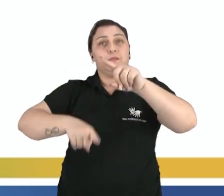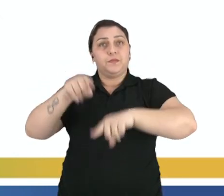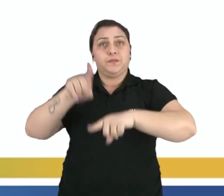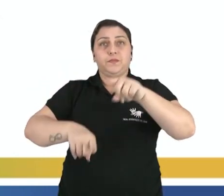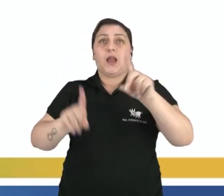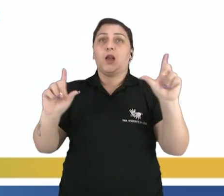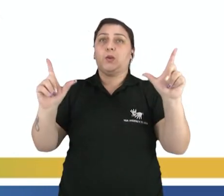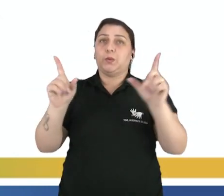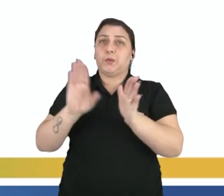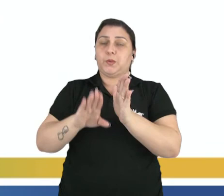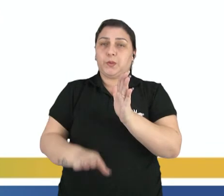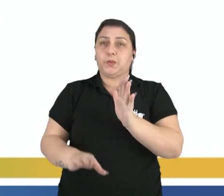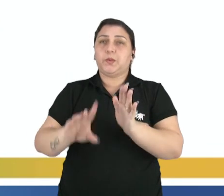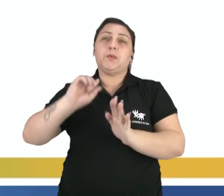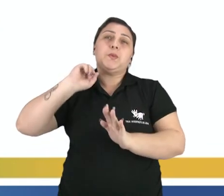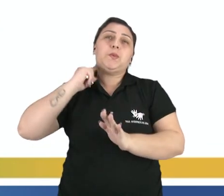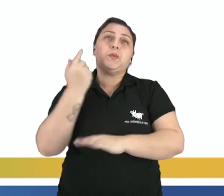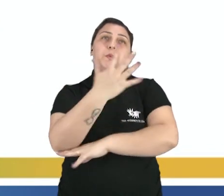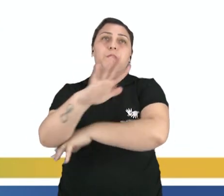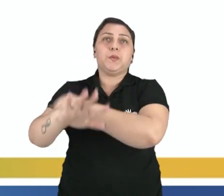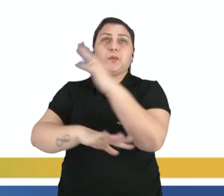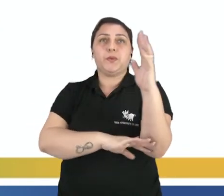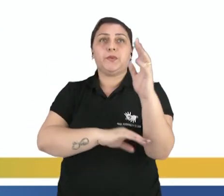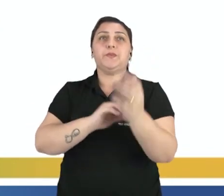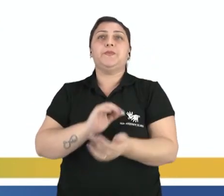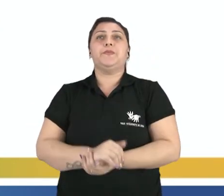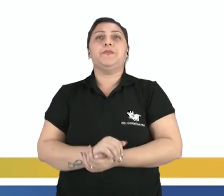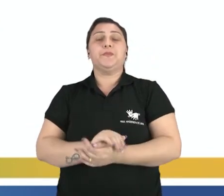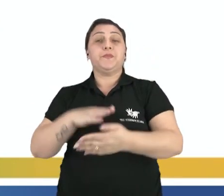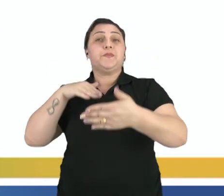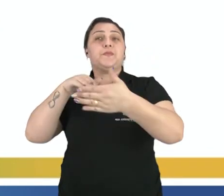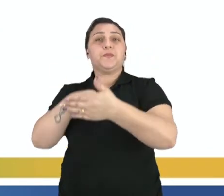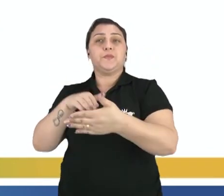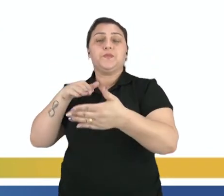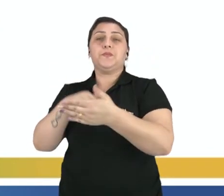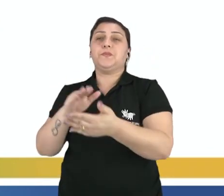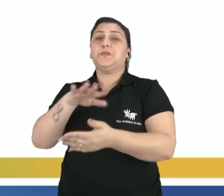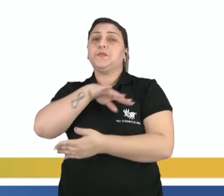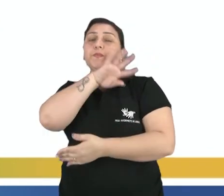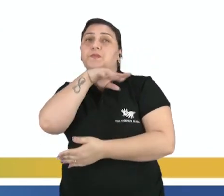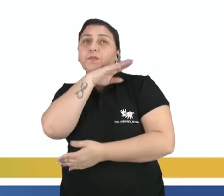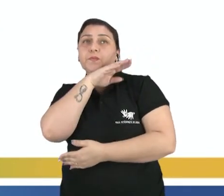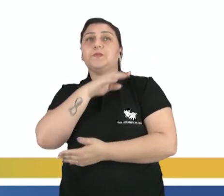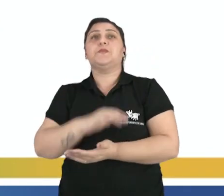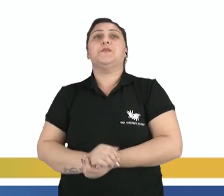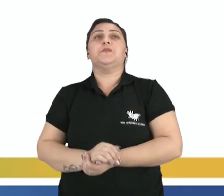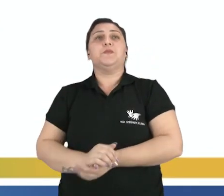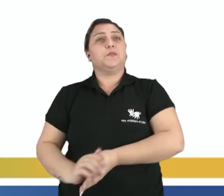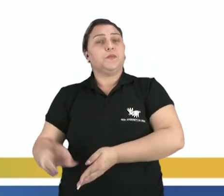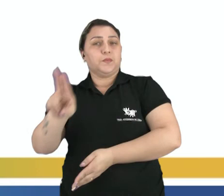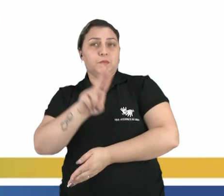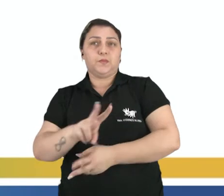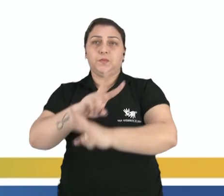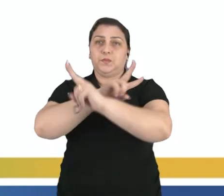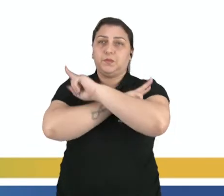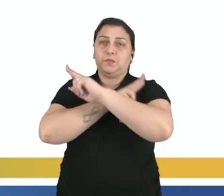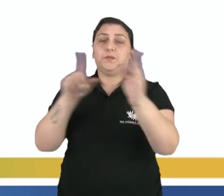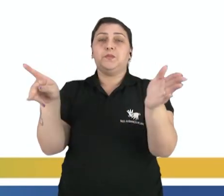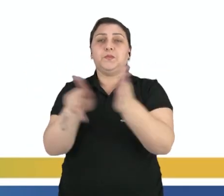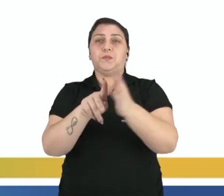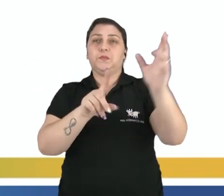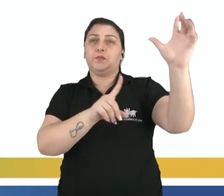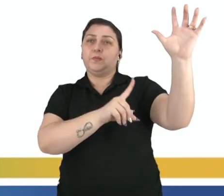para reduzir a produção ambiental. Os impactos negativos é a utilização intensiva dos agrotóxicos e